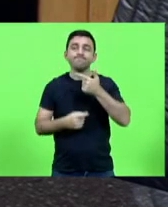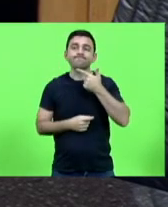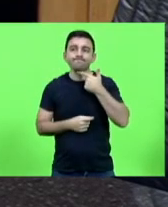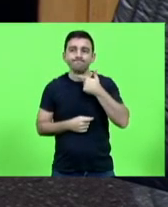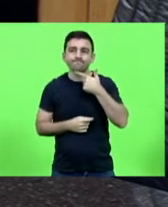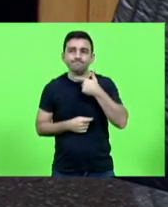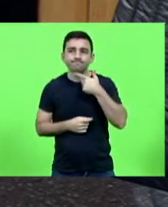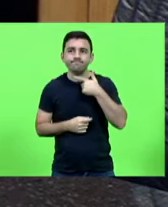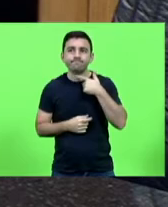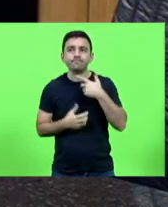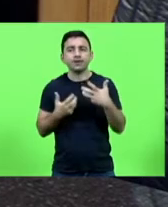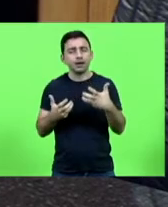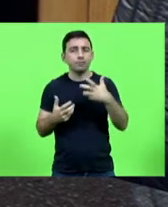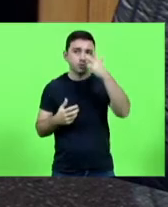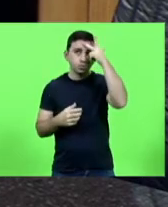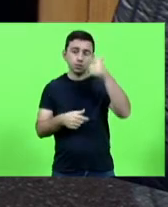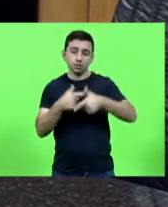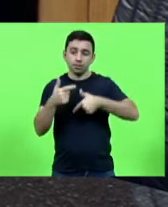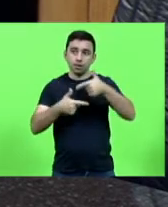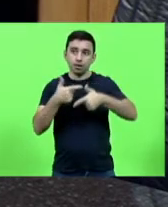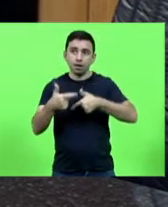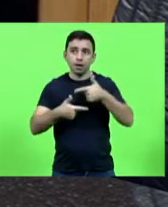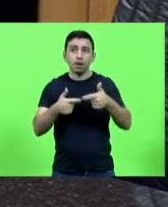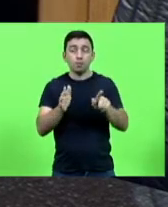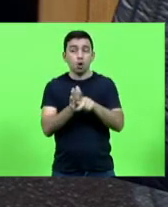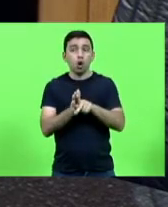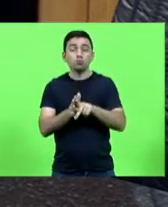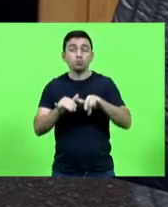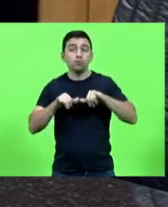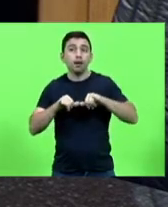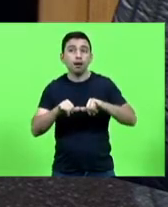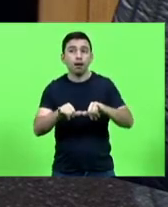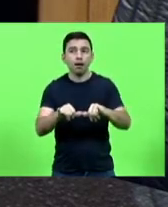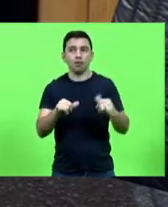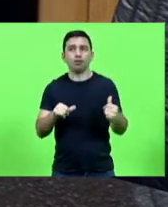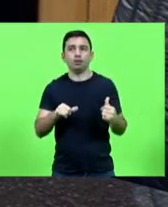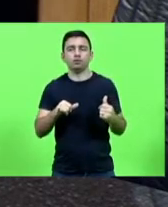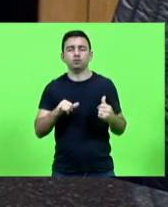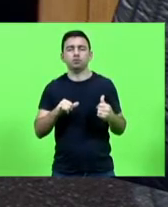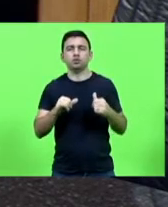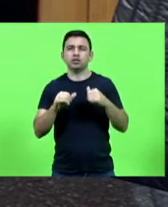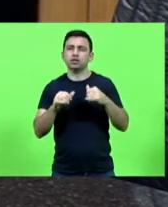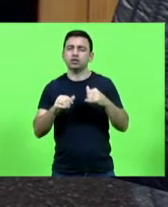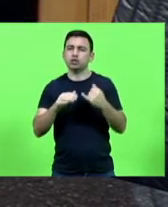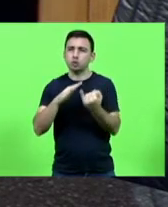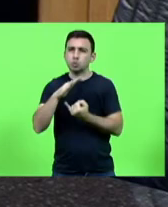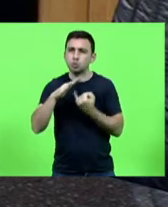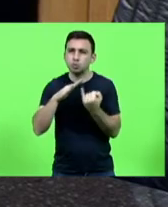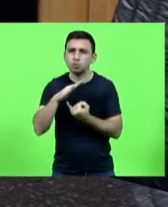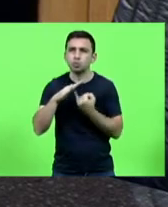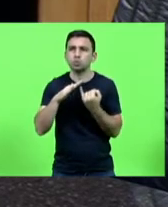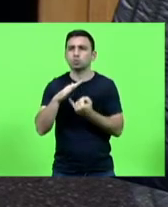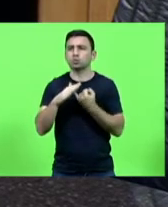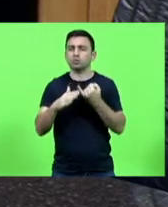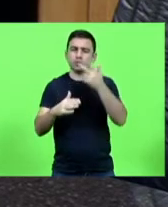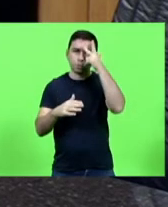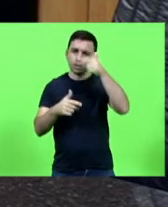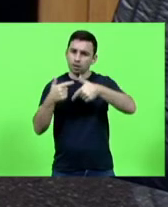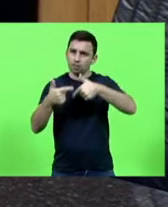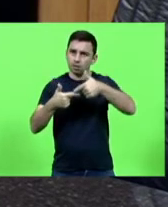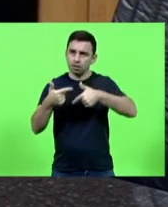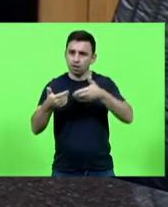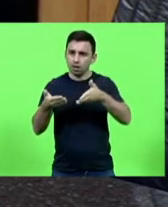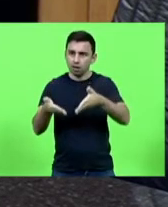de que trabalhadores como por exemplo de supermercado de agroindústrias de indústrias trabalhadores que estão em serviços